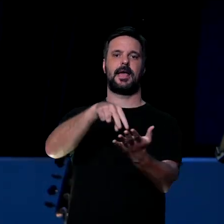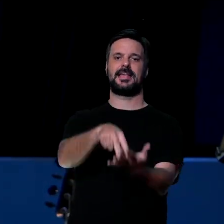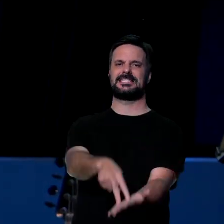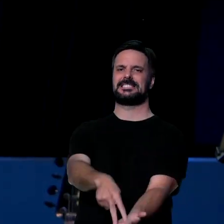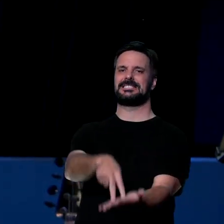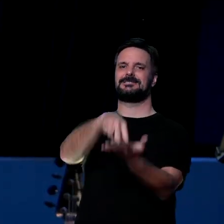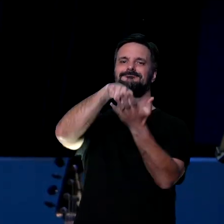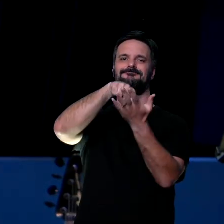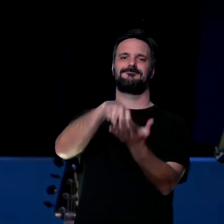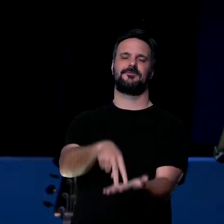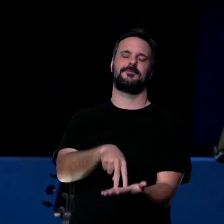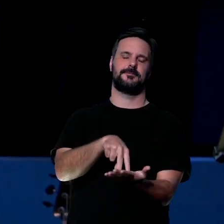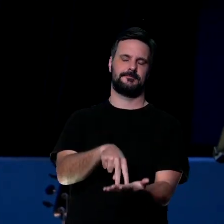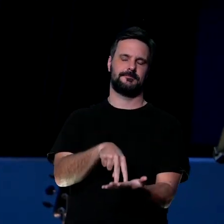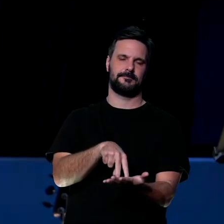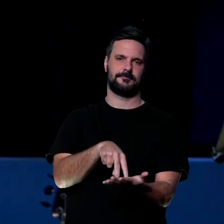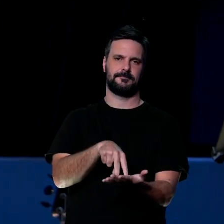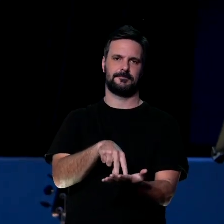Permaneçam firmes.